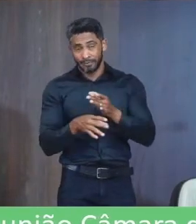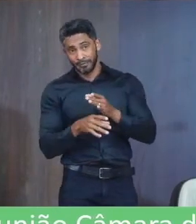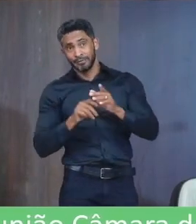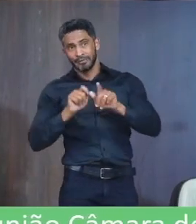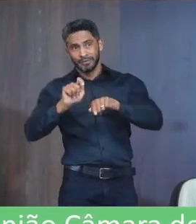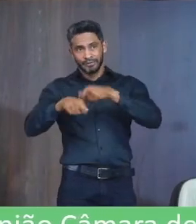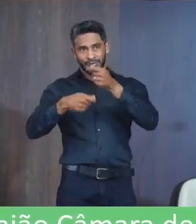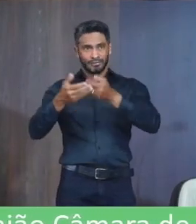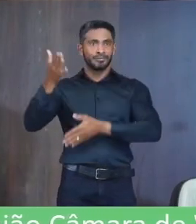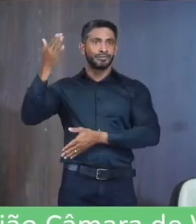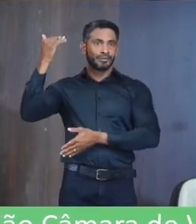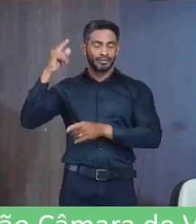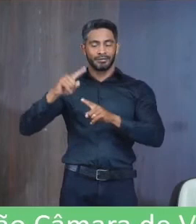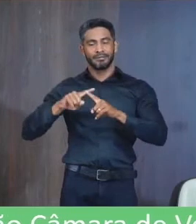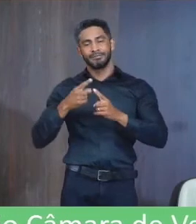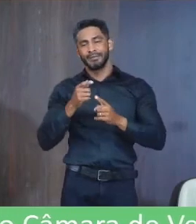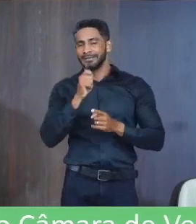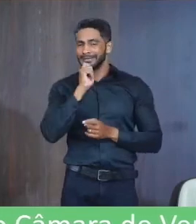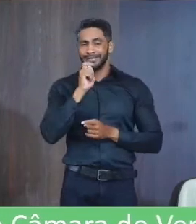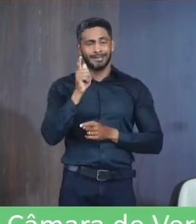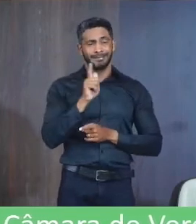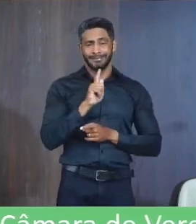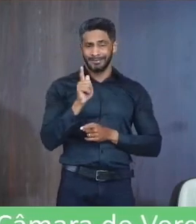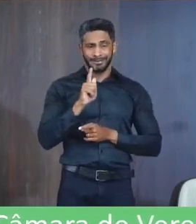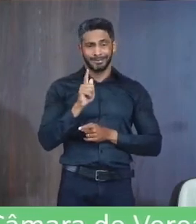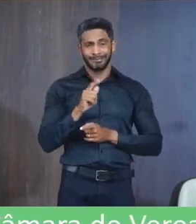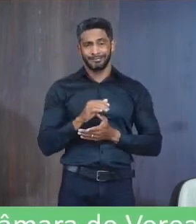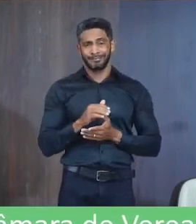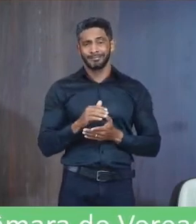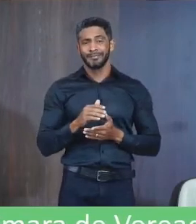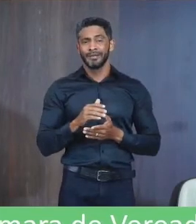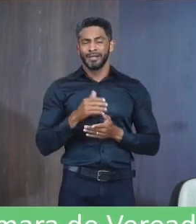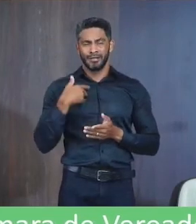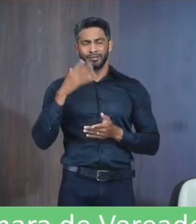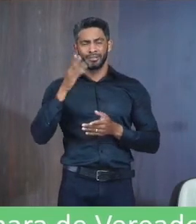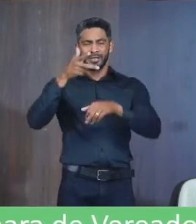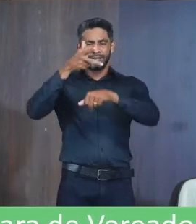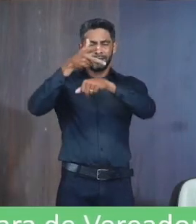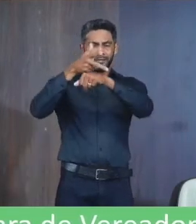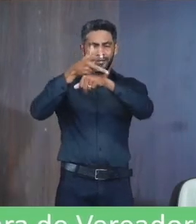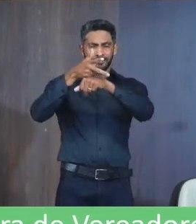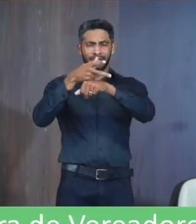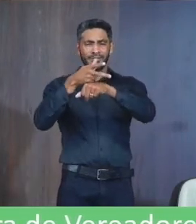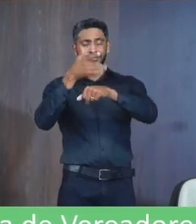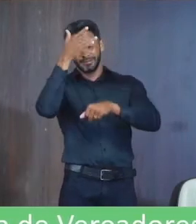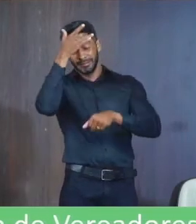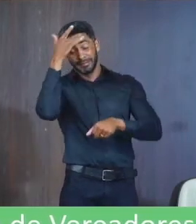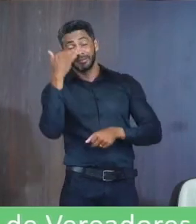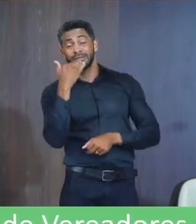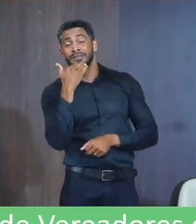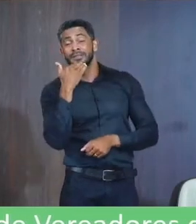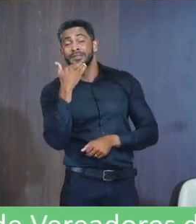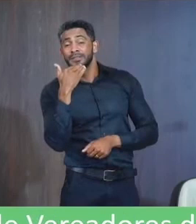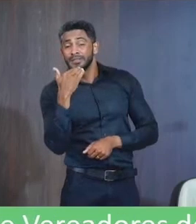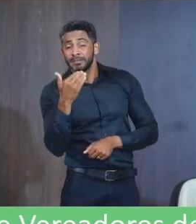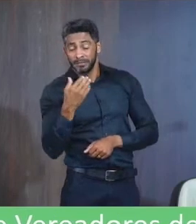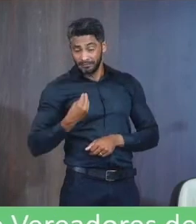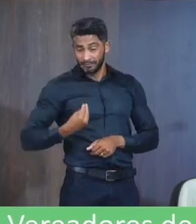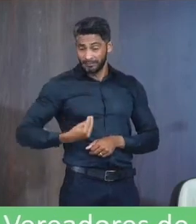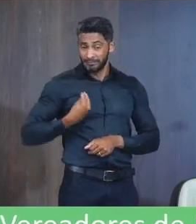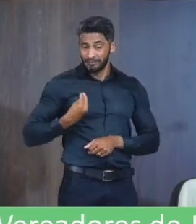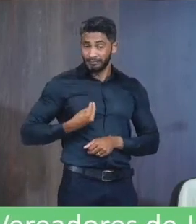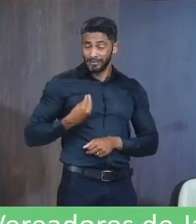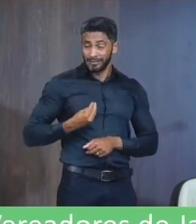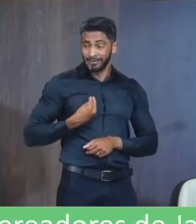E não estaria Dessa forma Eu até gravei Um vídeo Esse final de semana De um morador Que me solicitou Estar ali presente